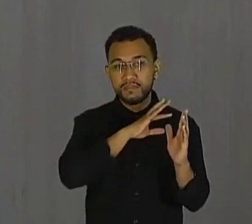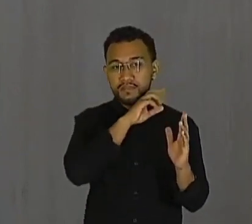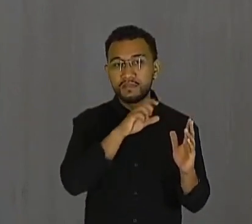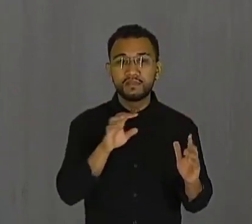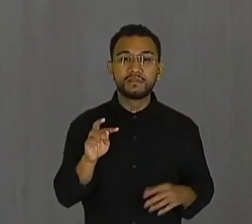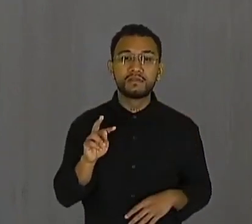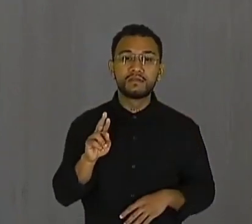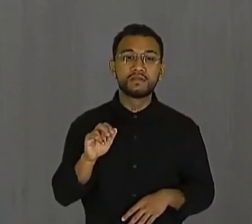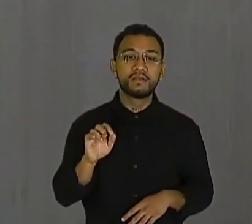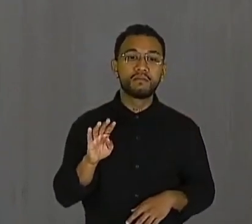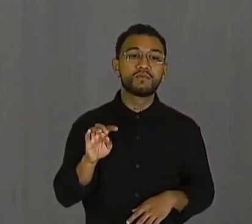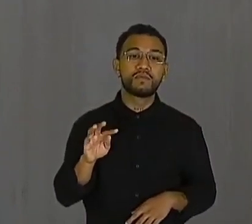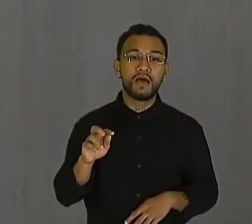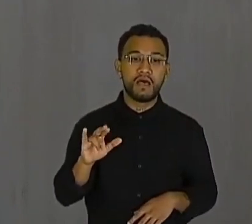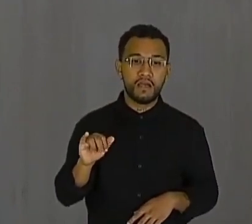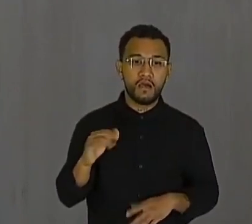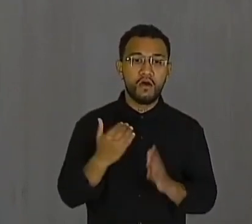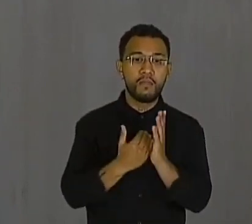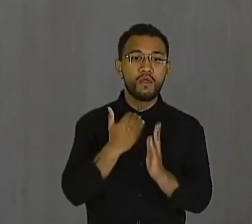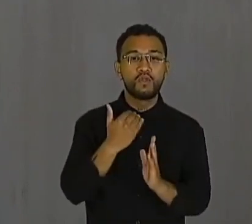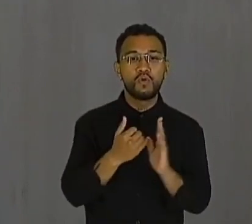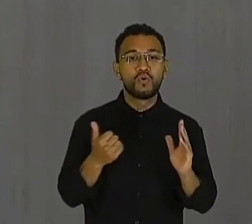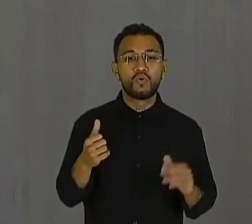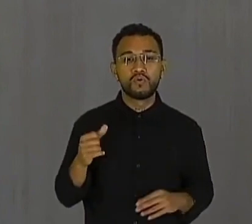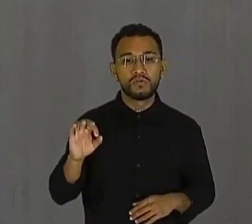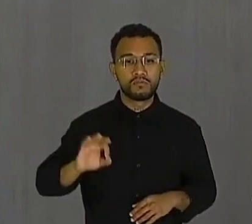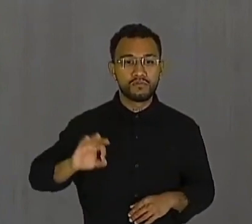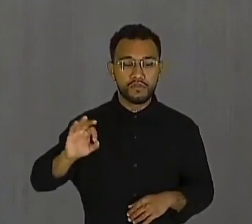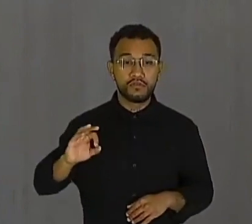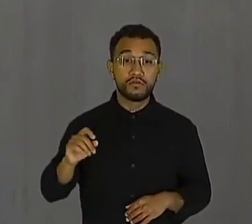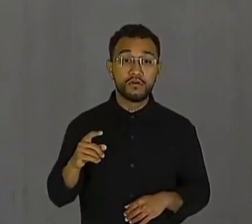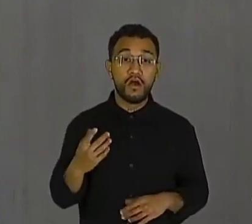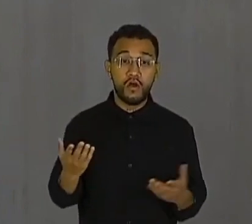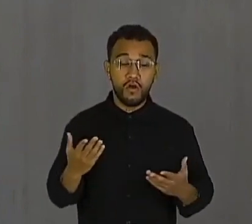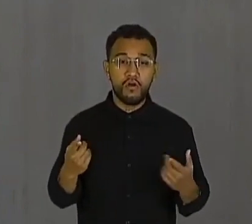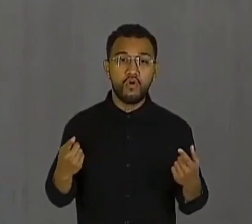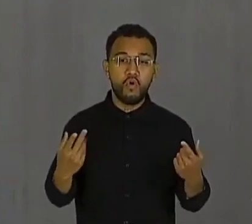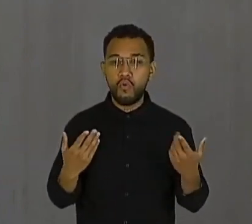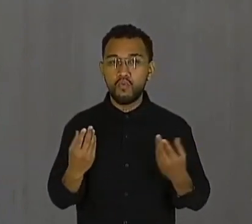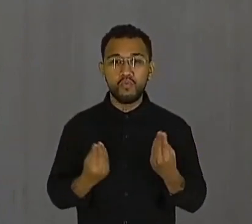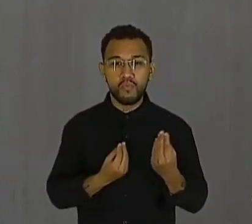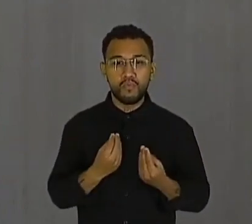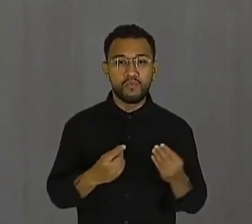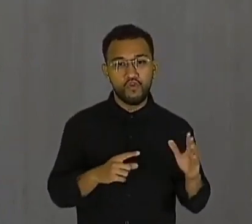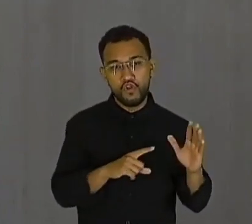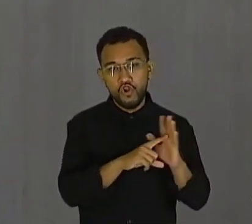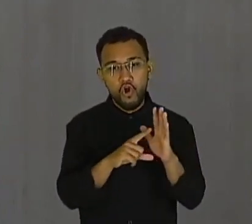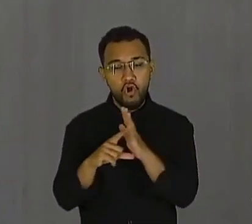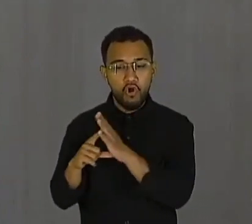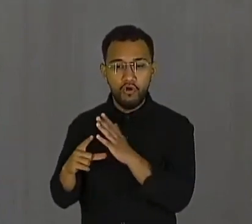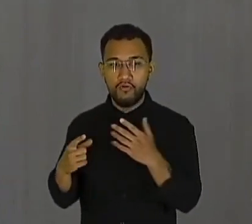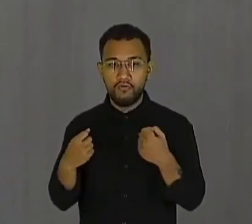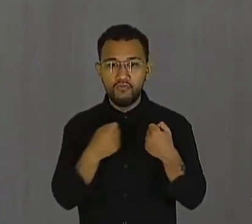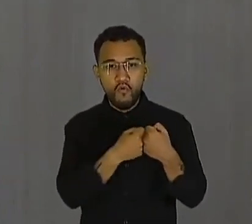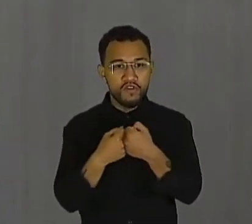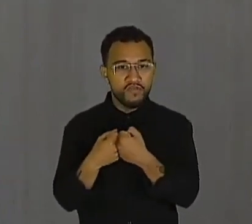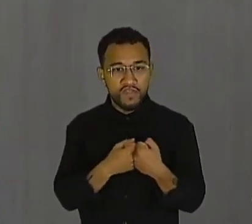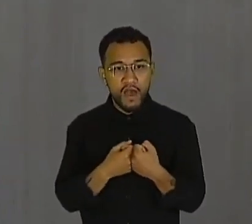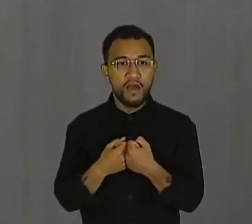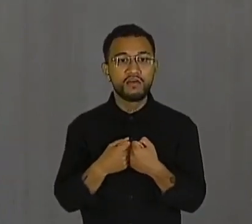11%, tirando, inclusive, a competitividade dos cearenses com os demais Estados.